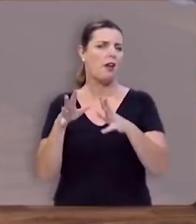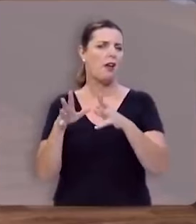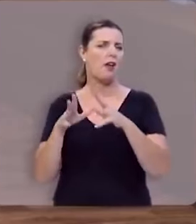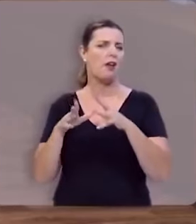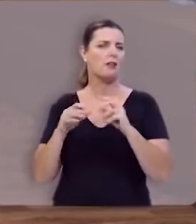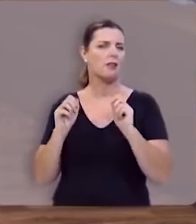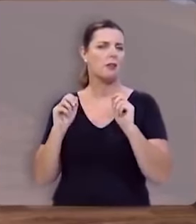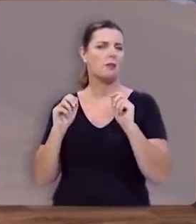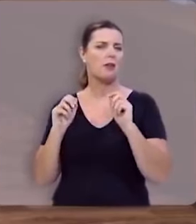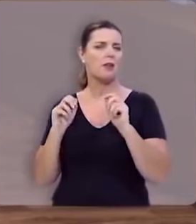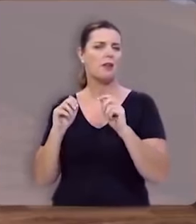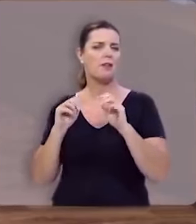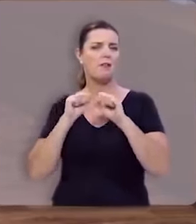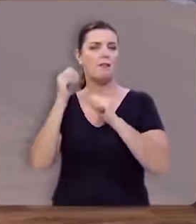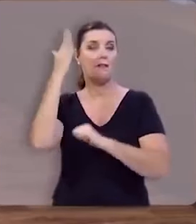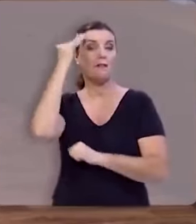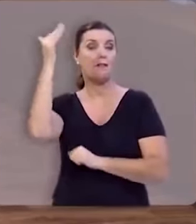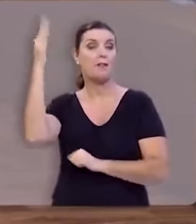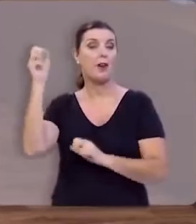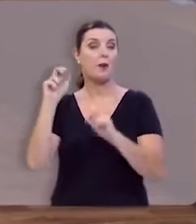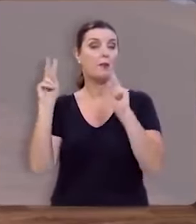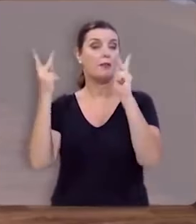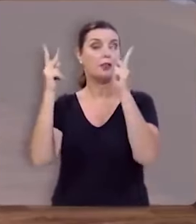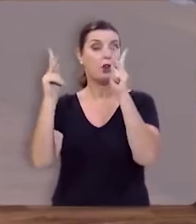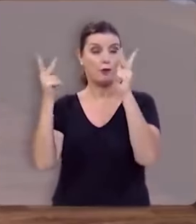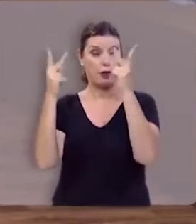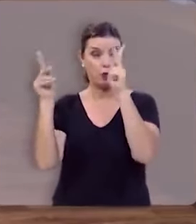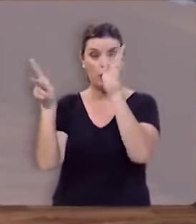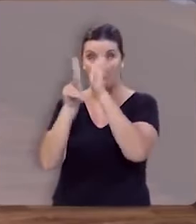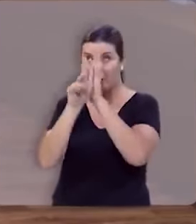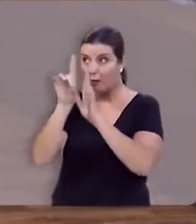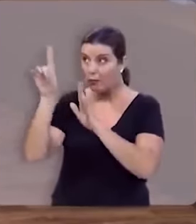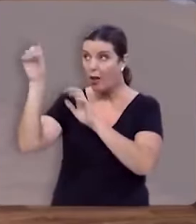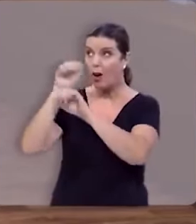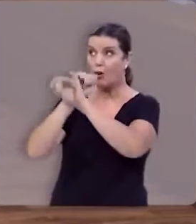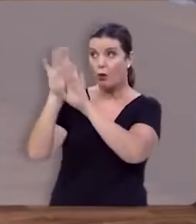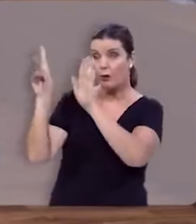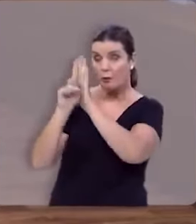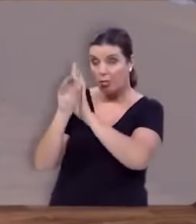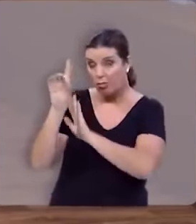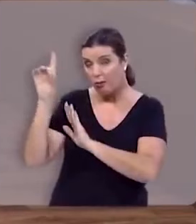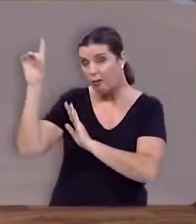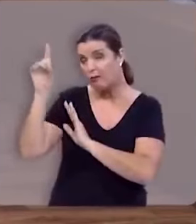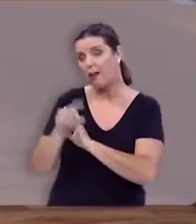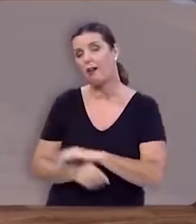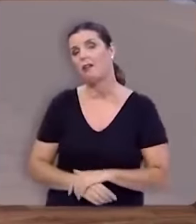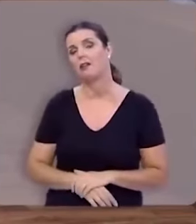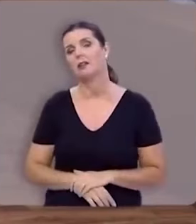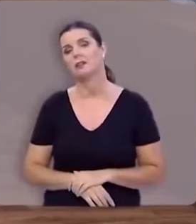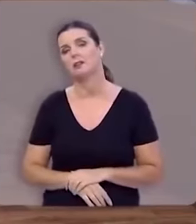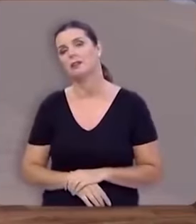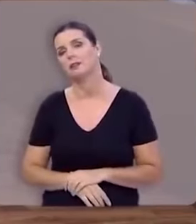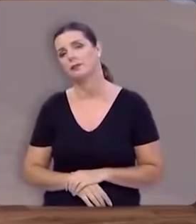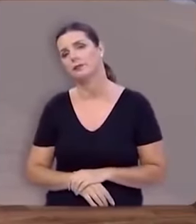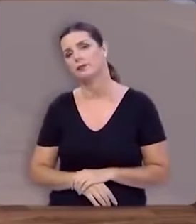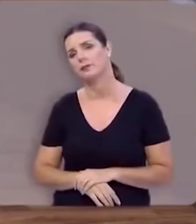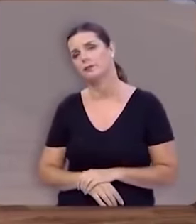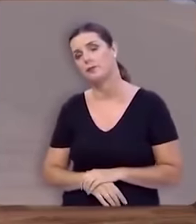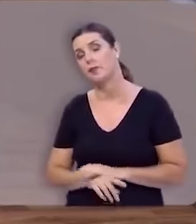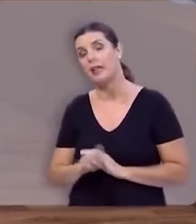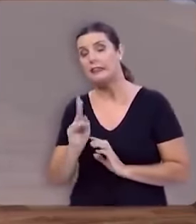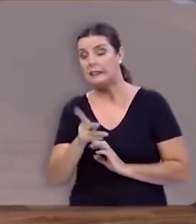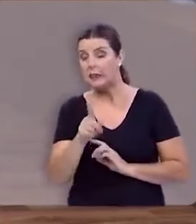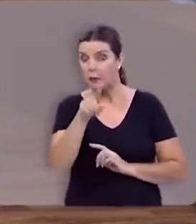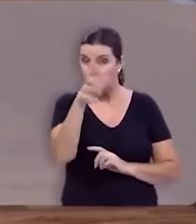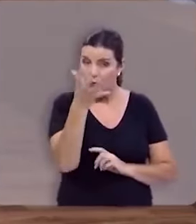vitória a vitória vem de Deus e a glória só pertence a Deus toda vez que